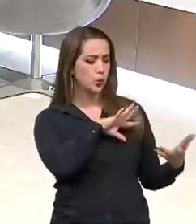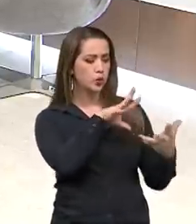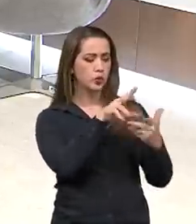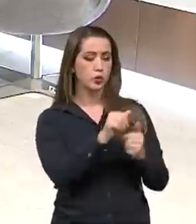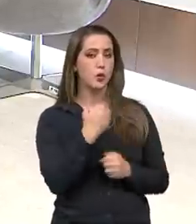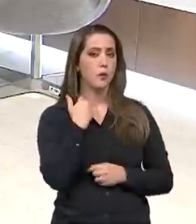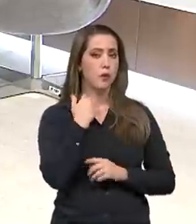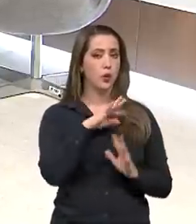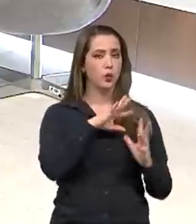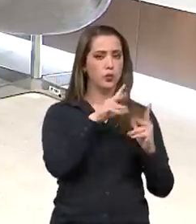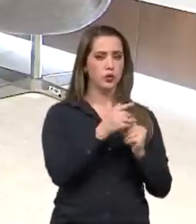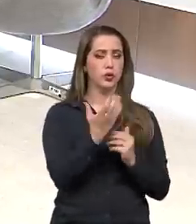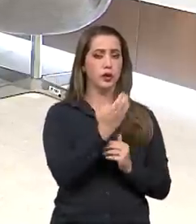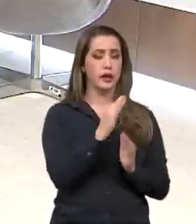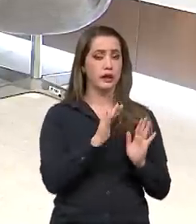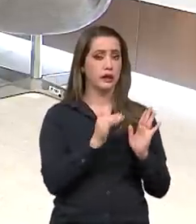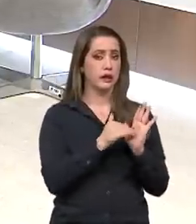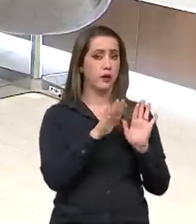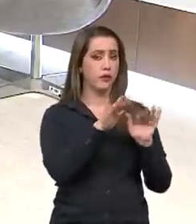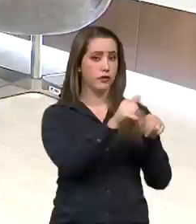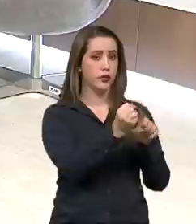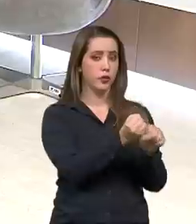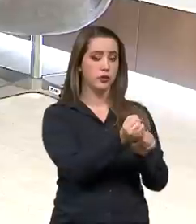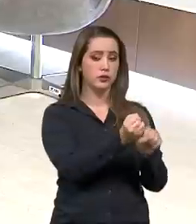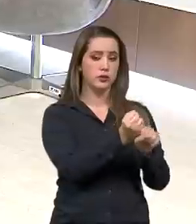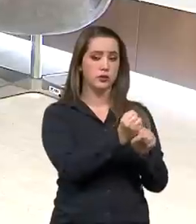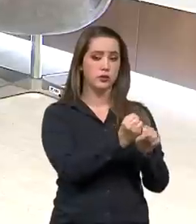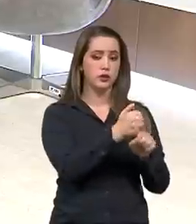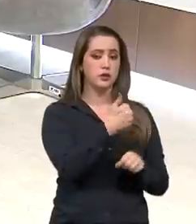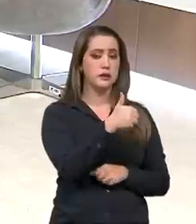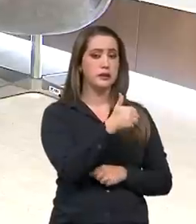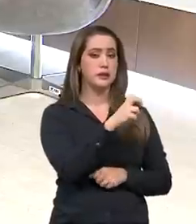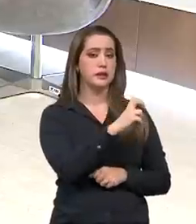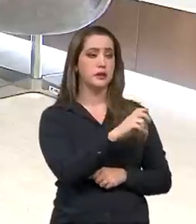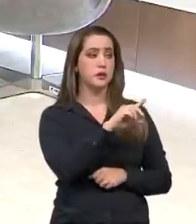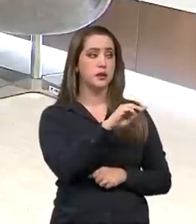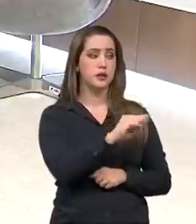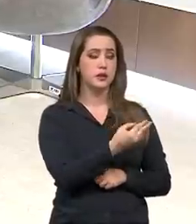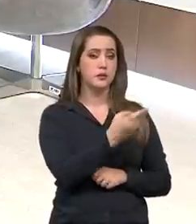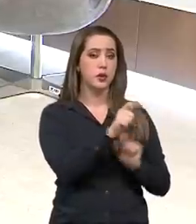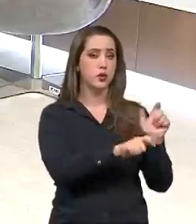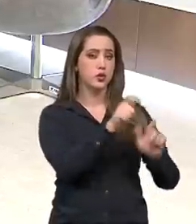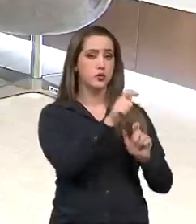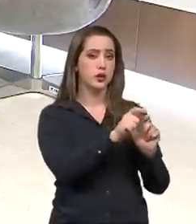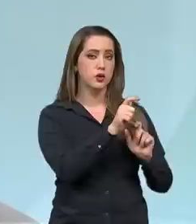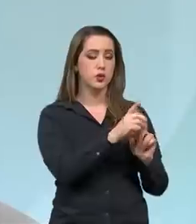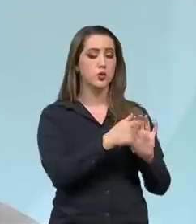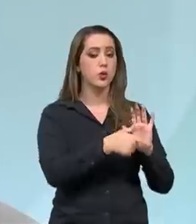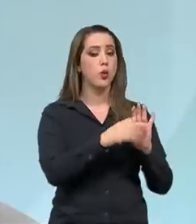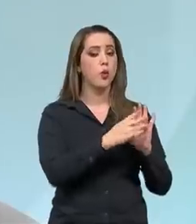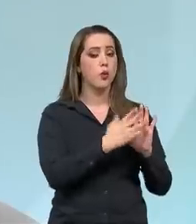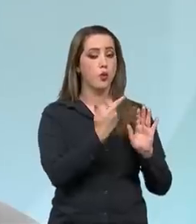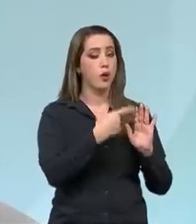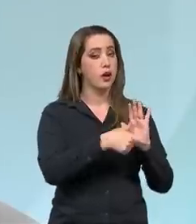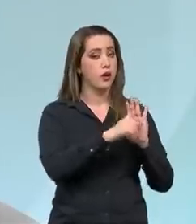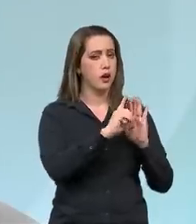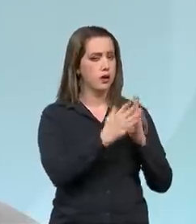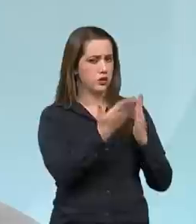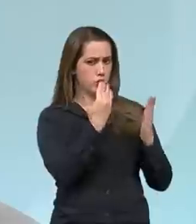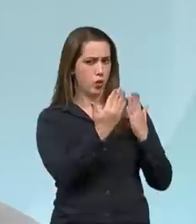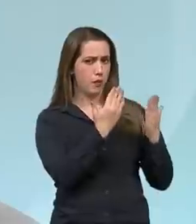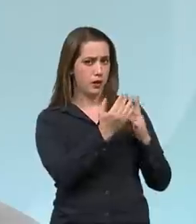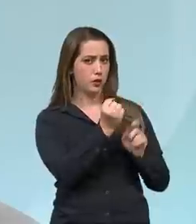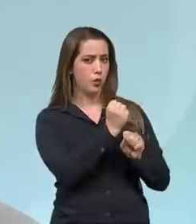Banco Mundial prevê até o final deste ano 115 milhões de pessoas a mais do que antes da pandemia de Covid